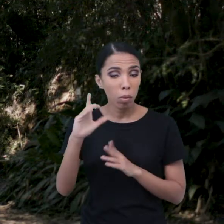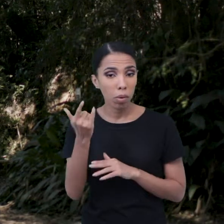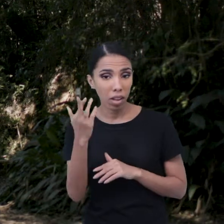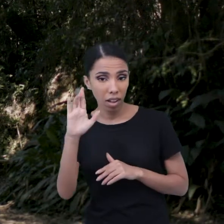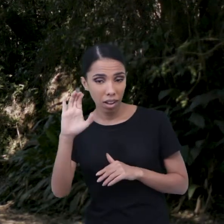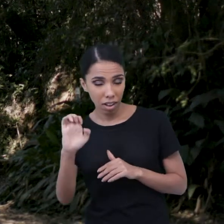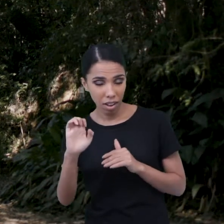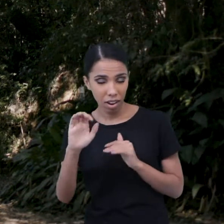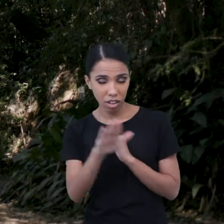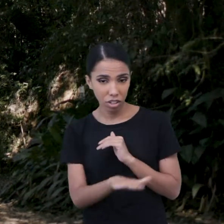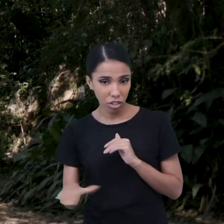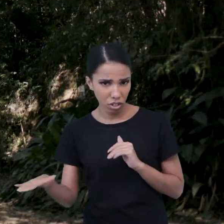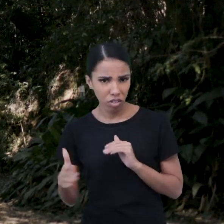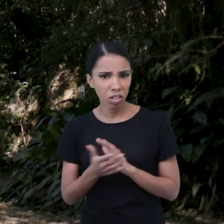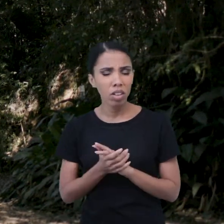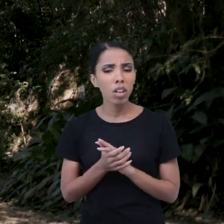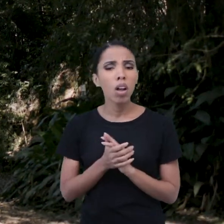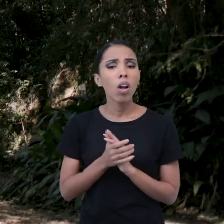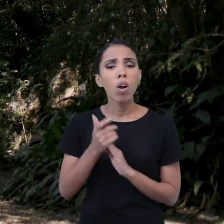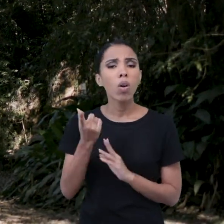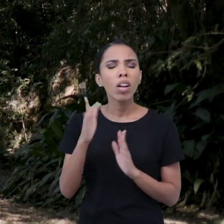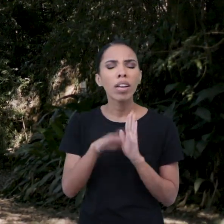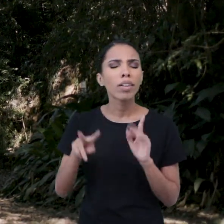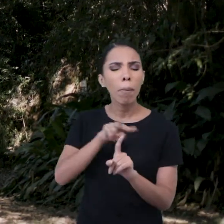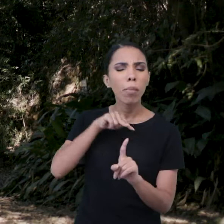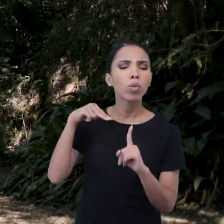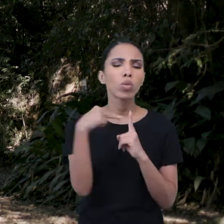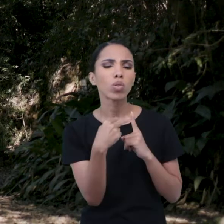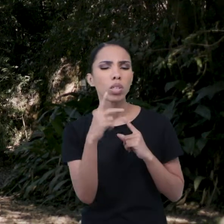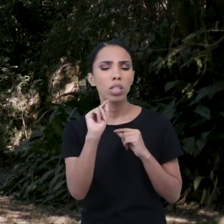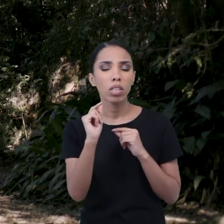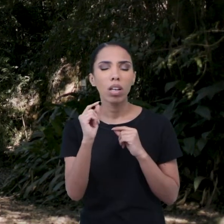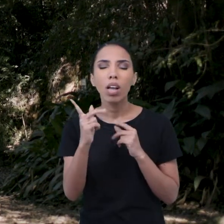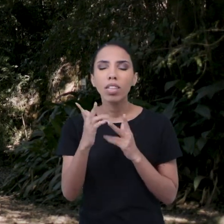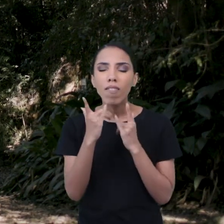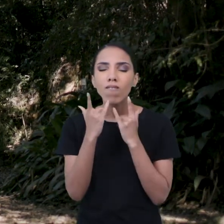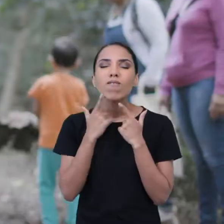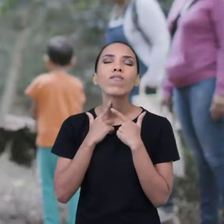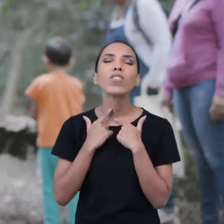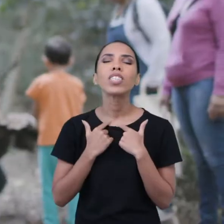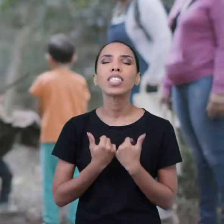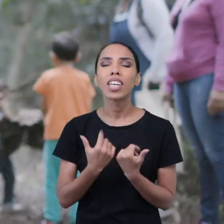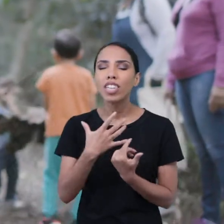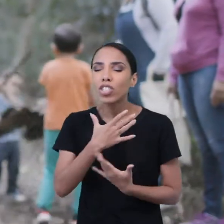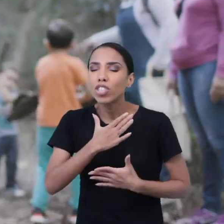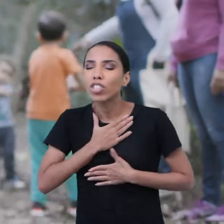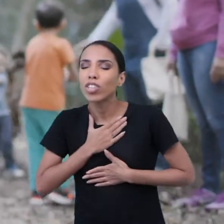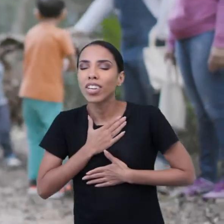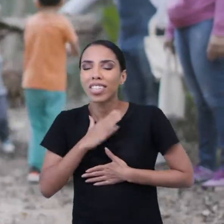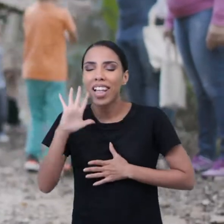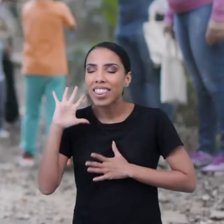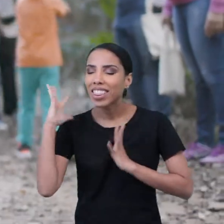crianças têm, digamos, do ponto de vista desse conceito, essa atração inata pelo que é natural, pelo que é